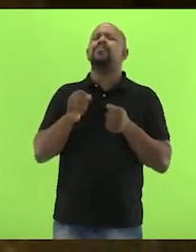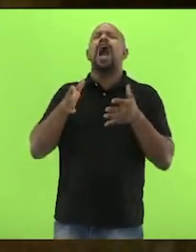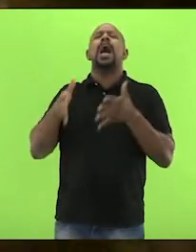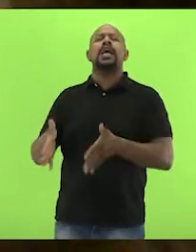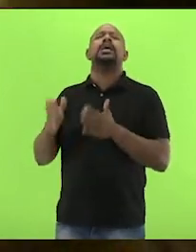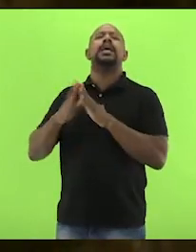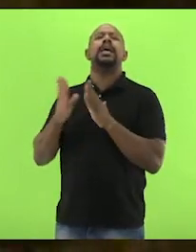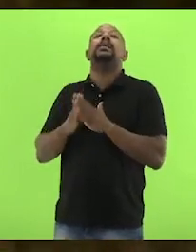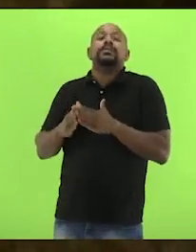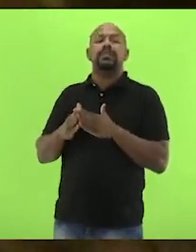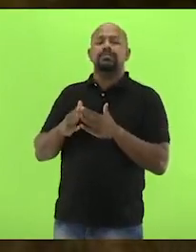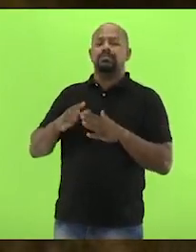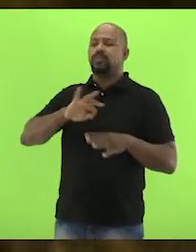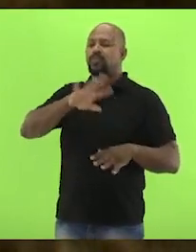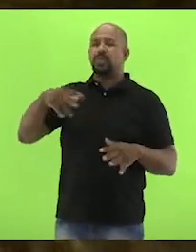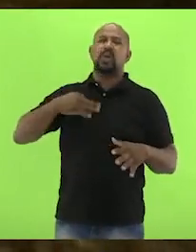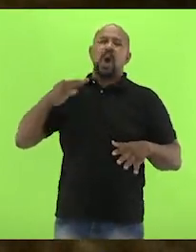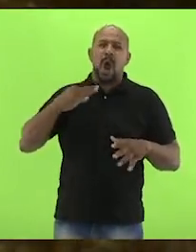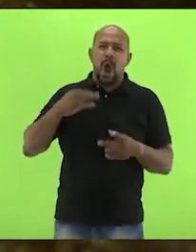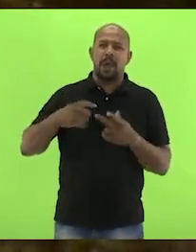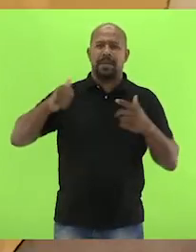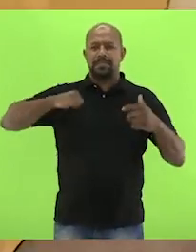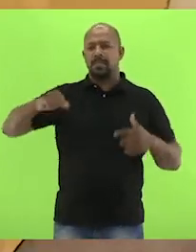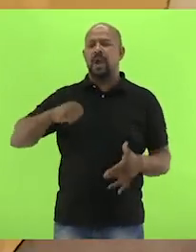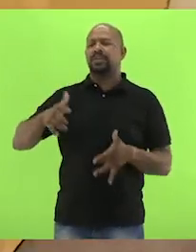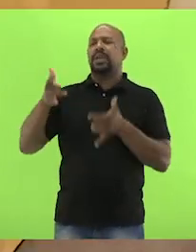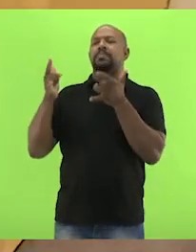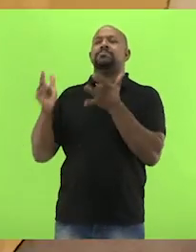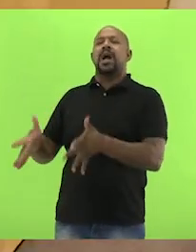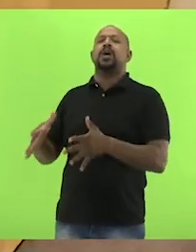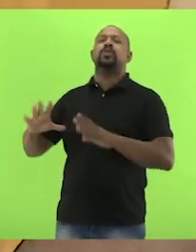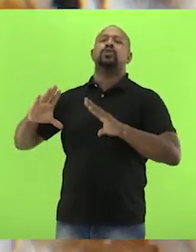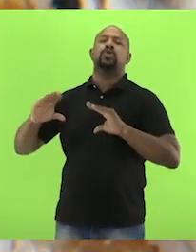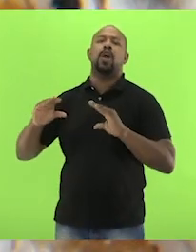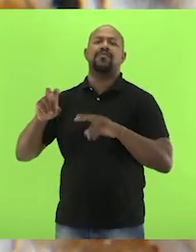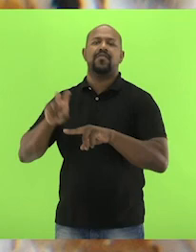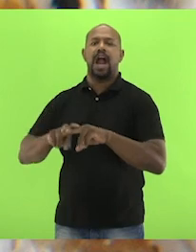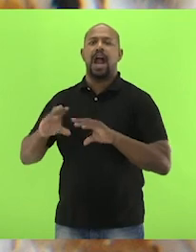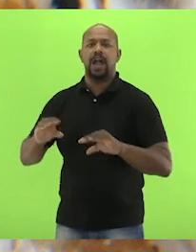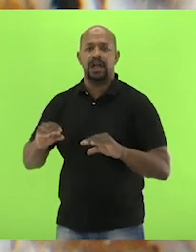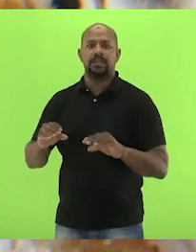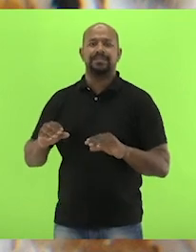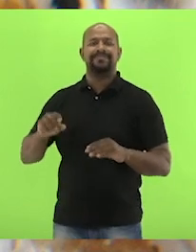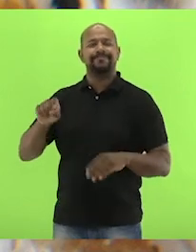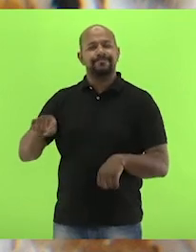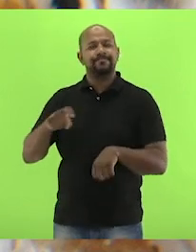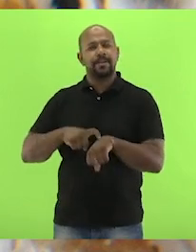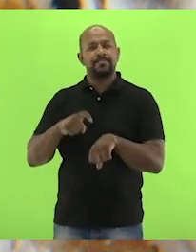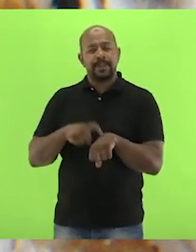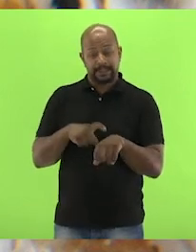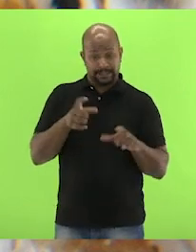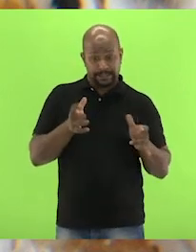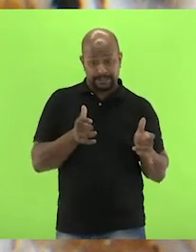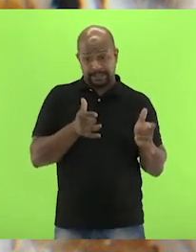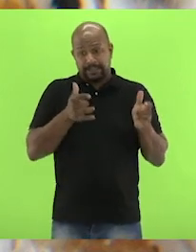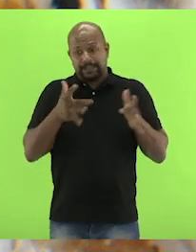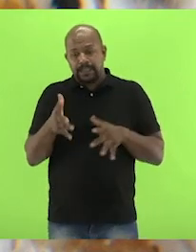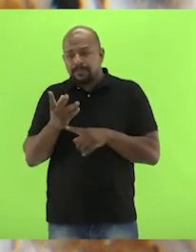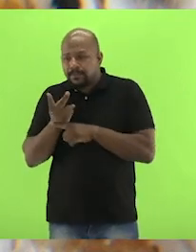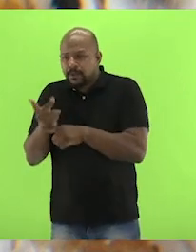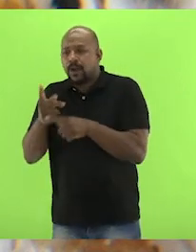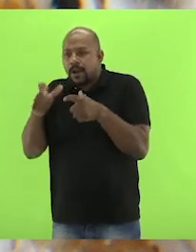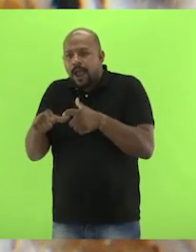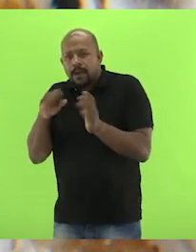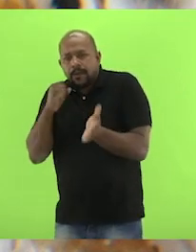casa? Deixamos nossas roupas e bolsas sobre o sofá. E é nesse momento que eles saem e vão procurar um